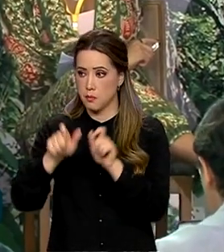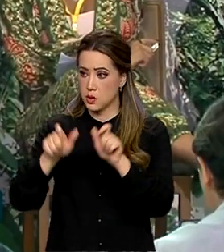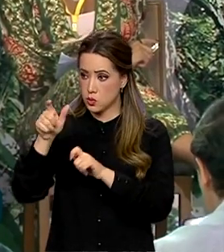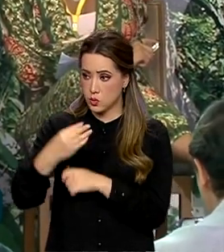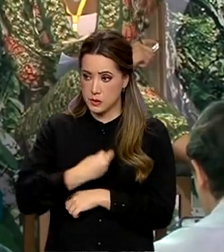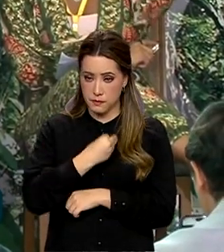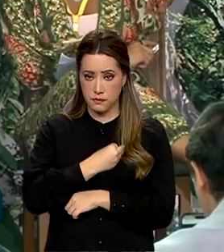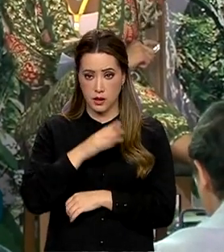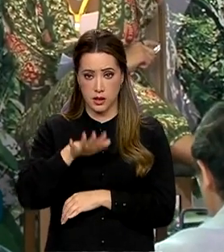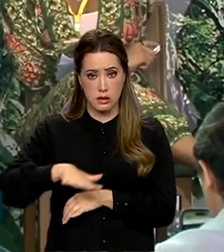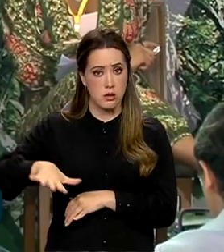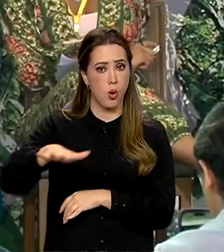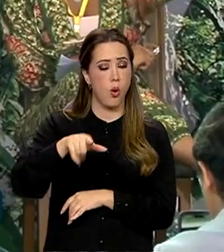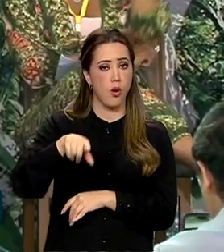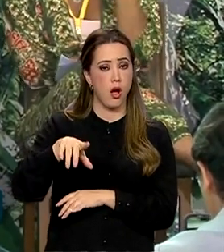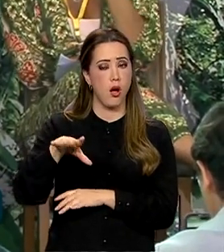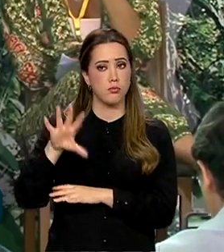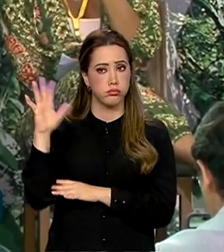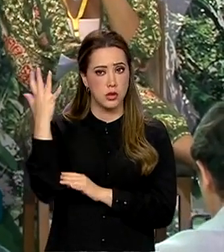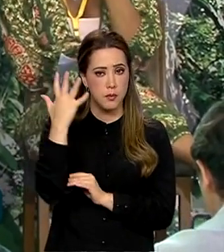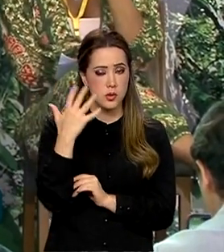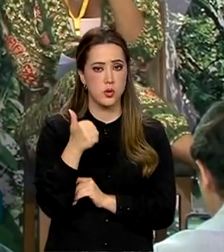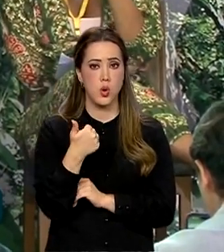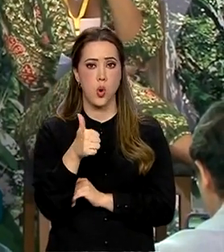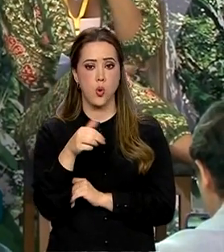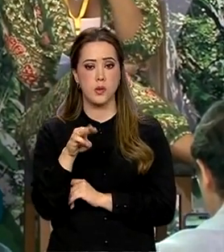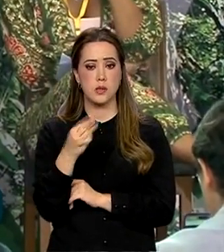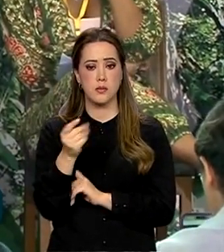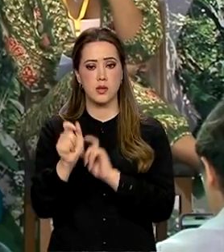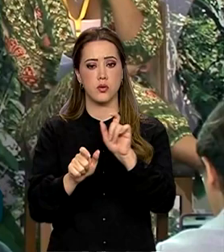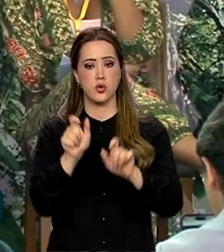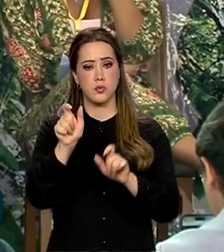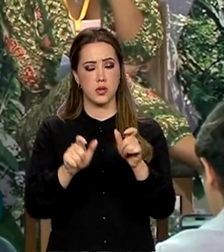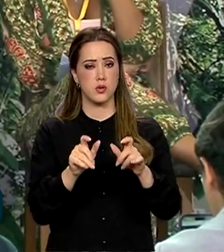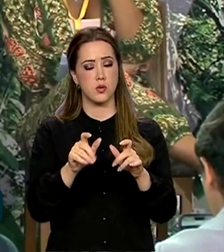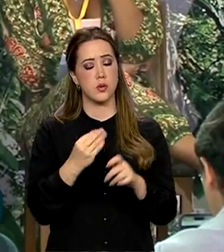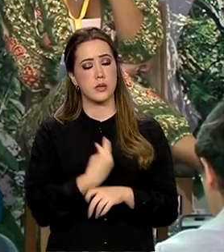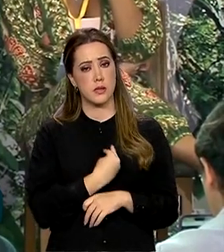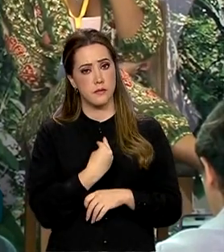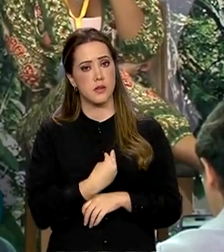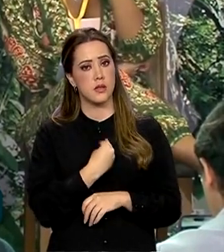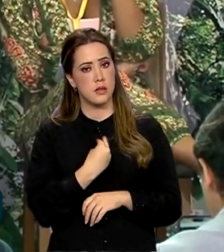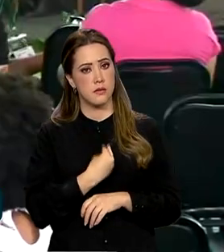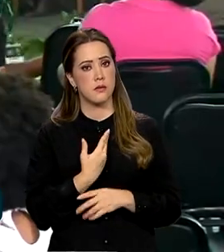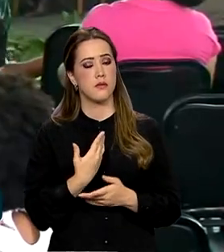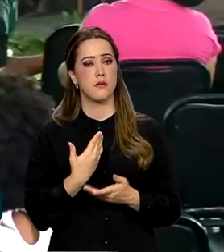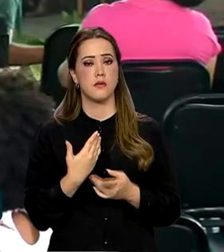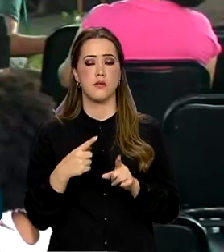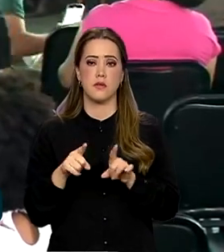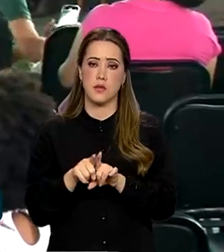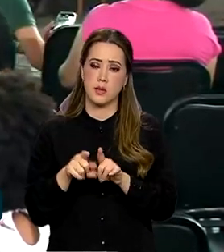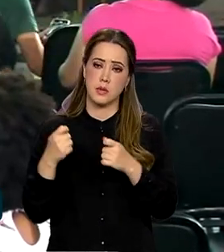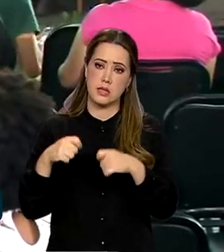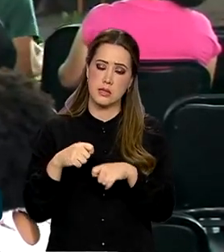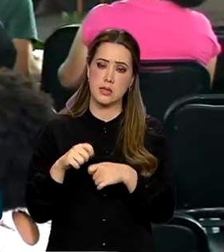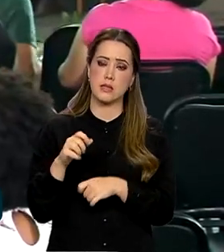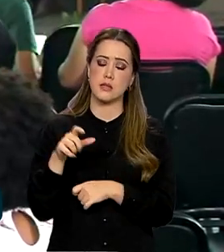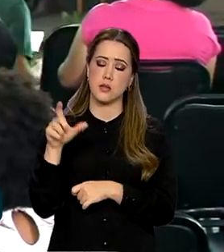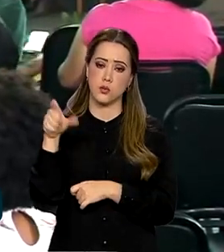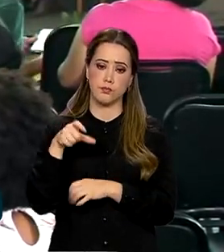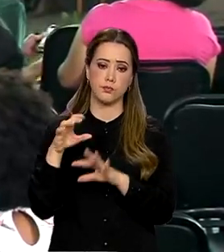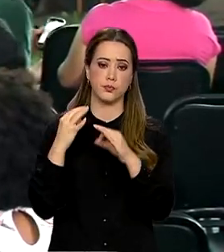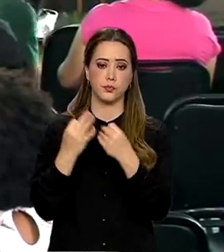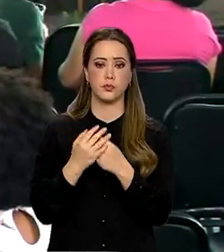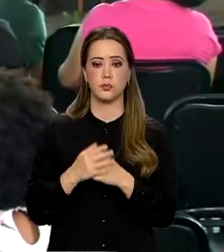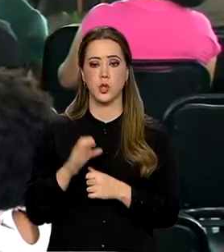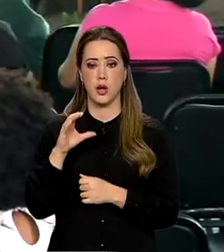milhões de famílias que estão no Cadastro Único. E que honra a gente estar liderando